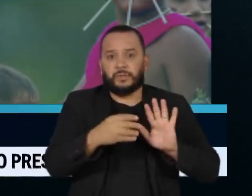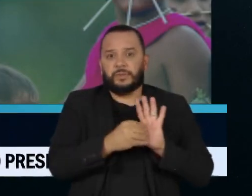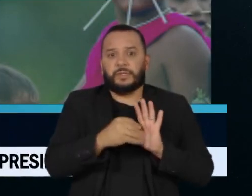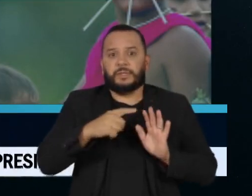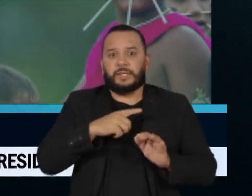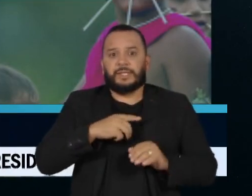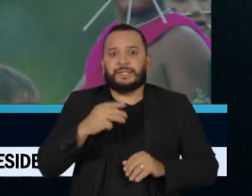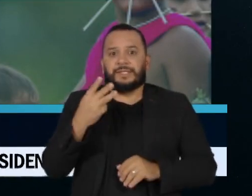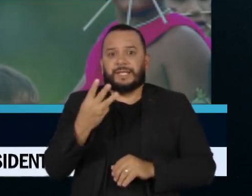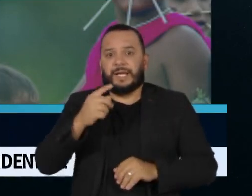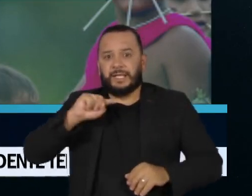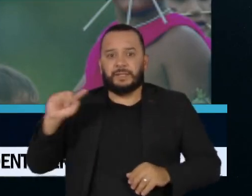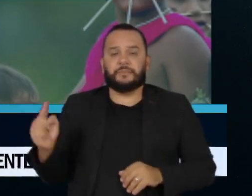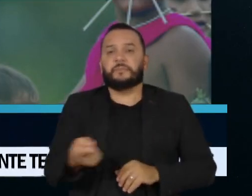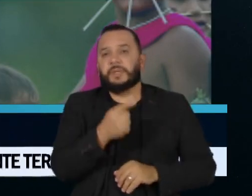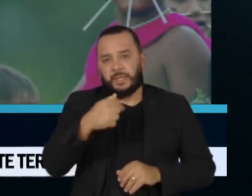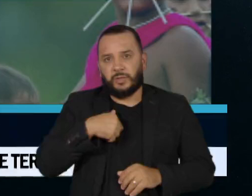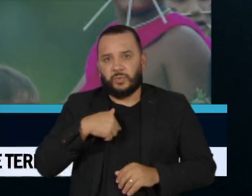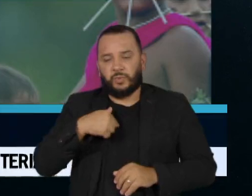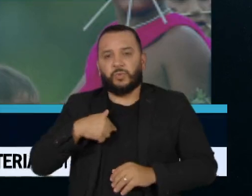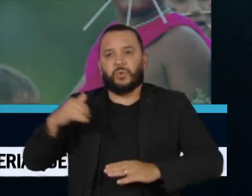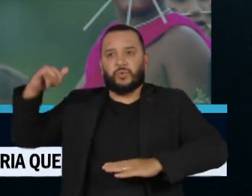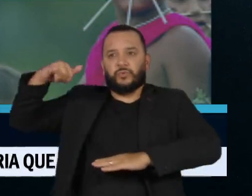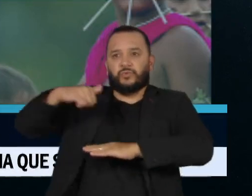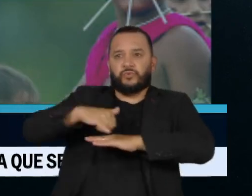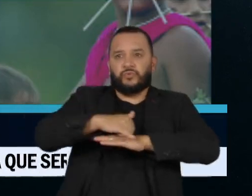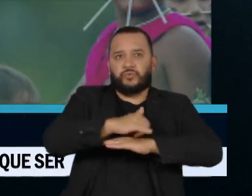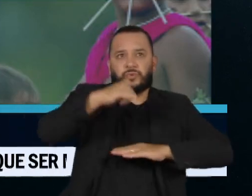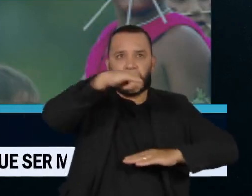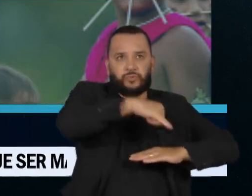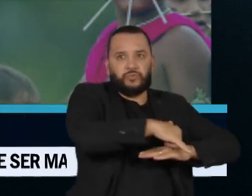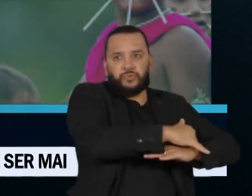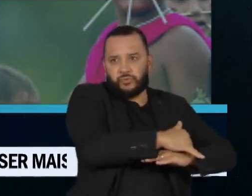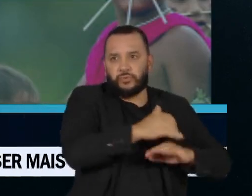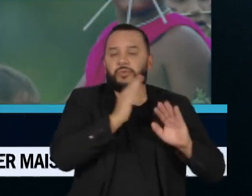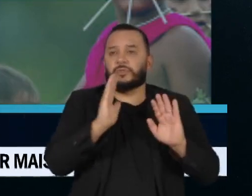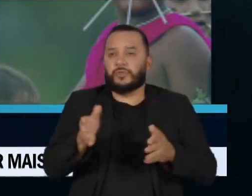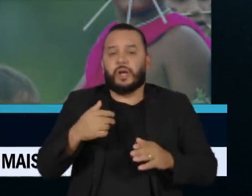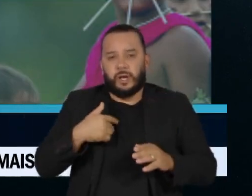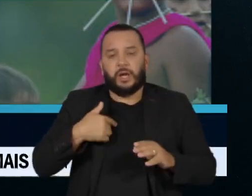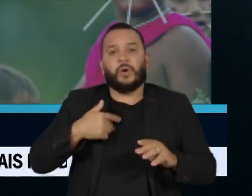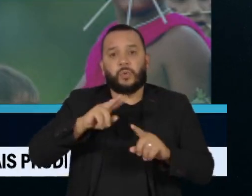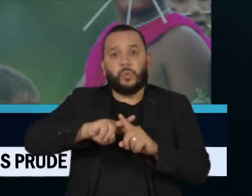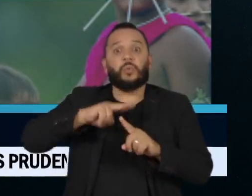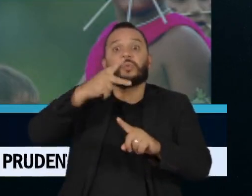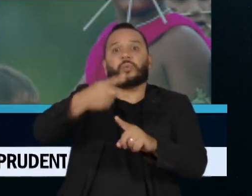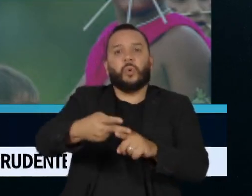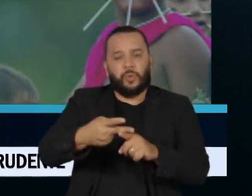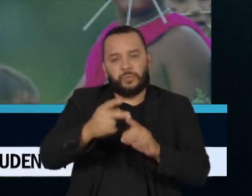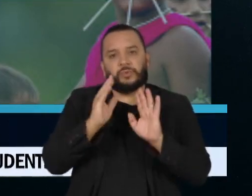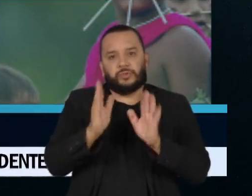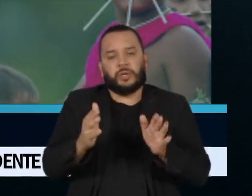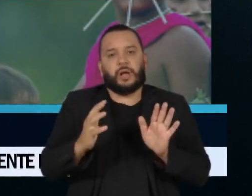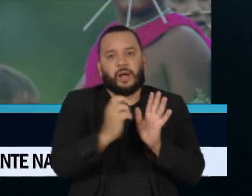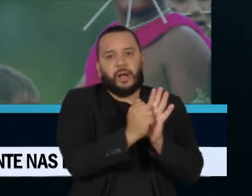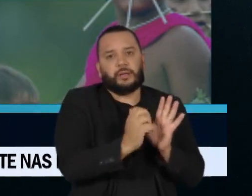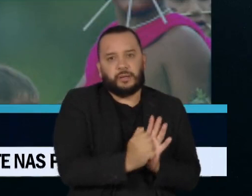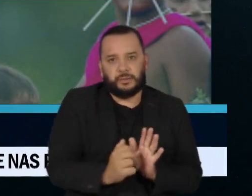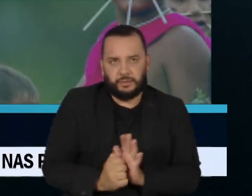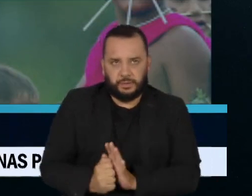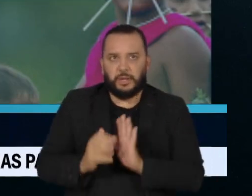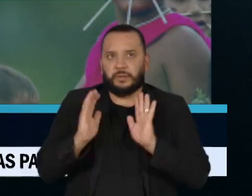mil pistas de pouso de aeronaves, mais que o dobro das pistas listadas pela Agência Nacional de Aviação Civil.